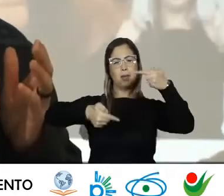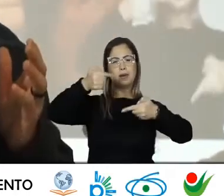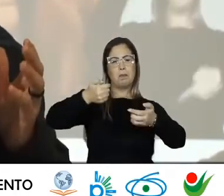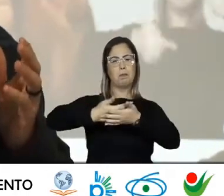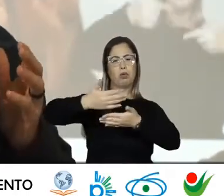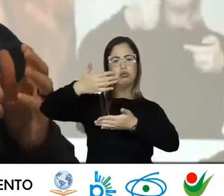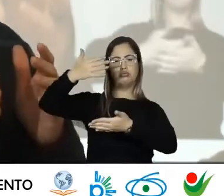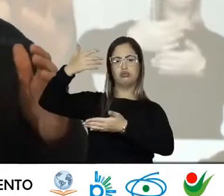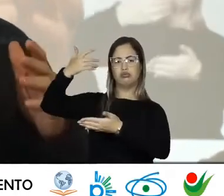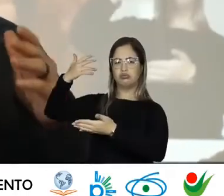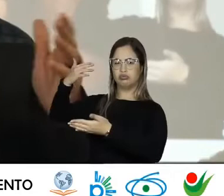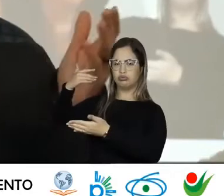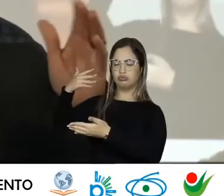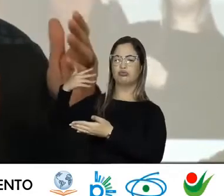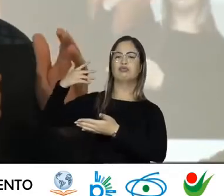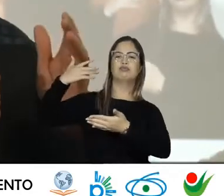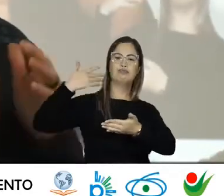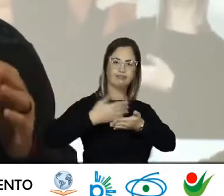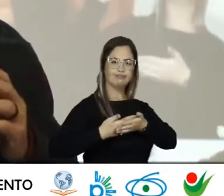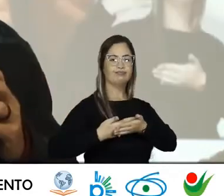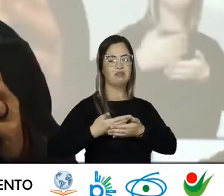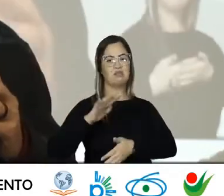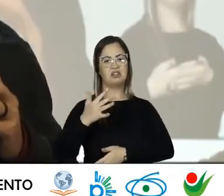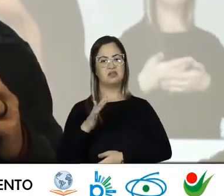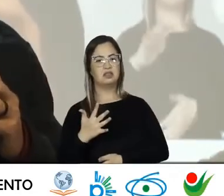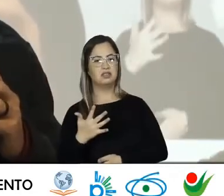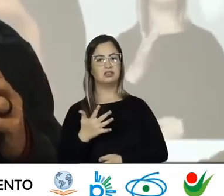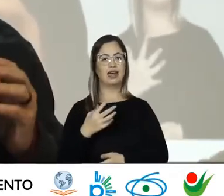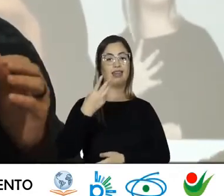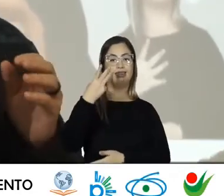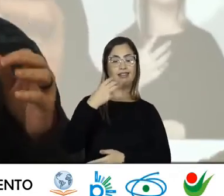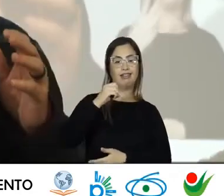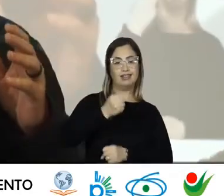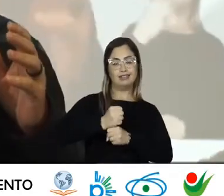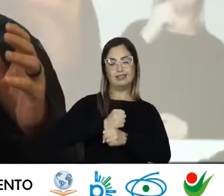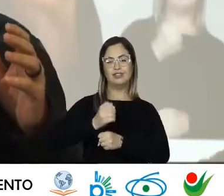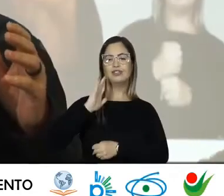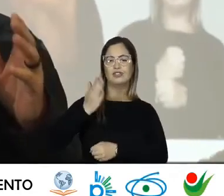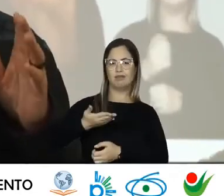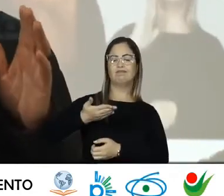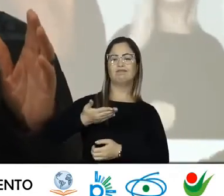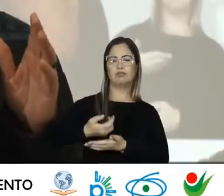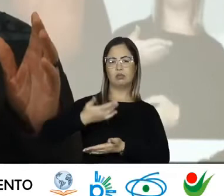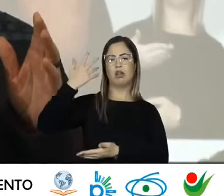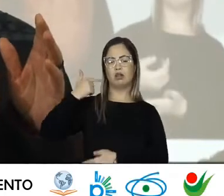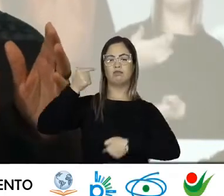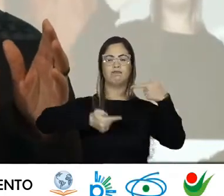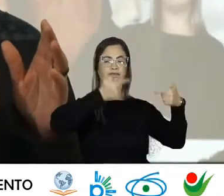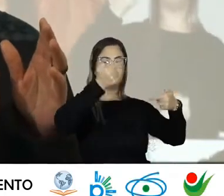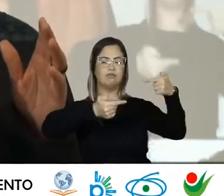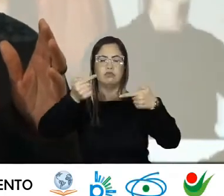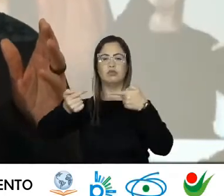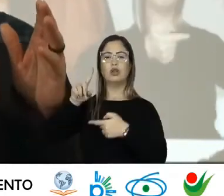tempo Eu digo De duas Talvez até Três décadas Que nós Nos acostumamos A